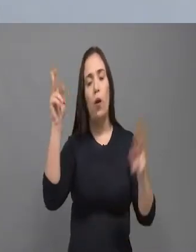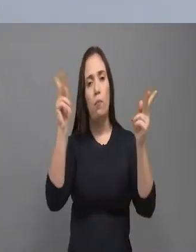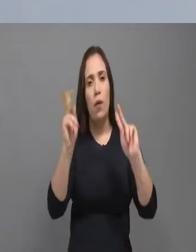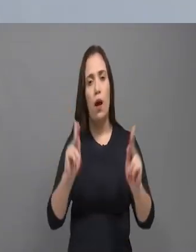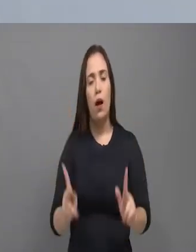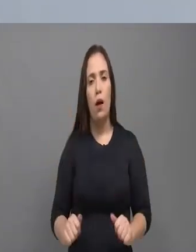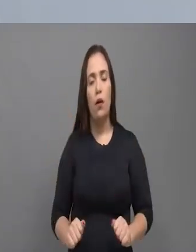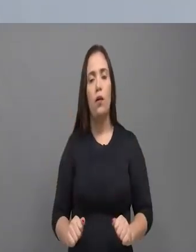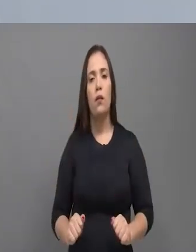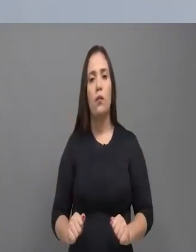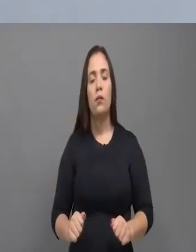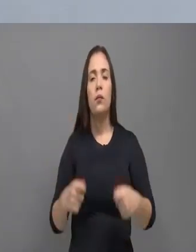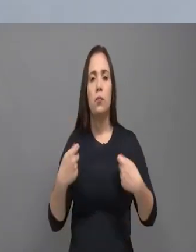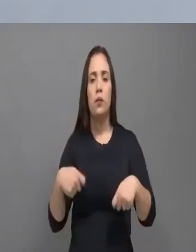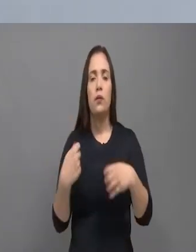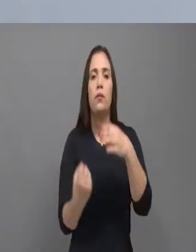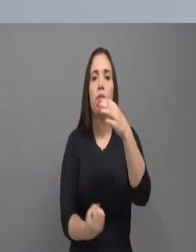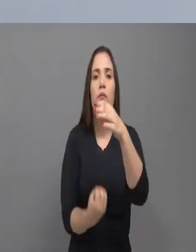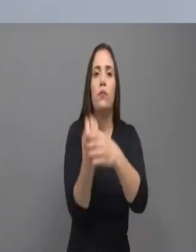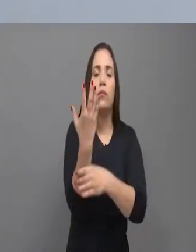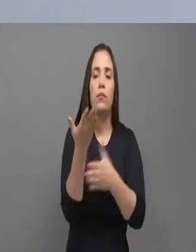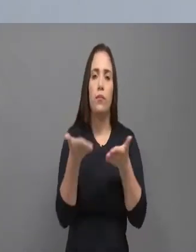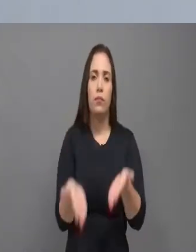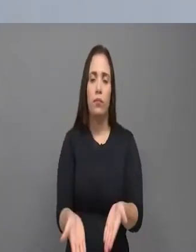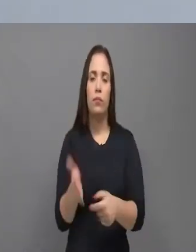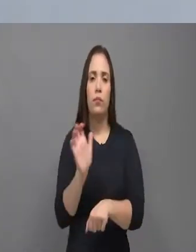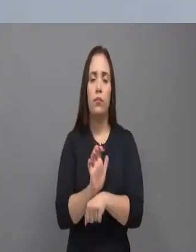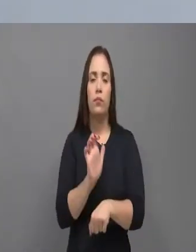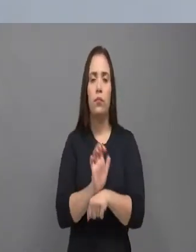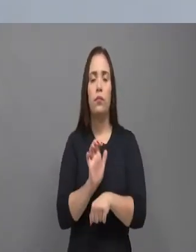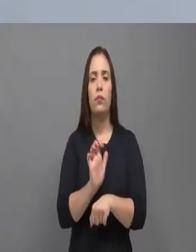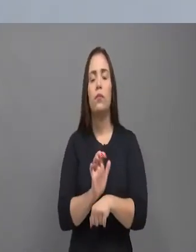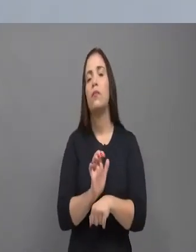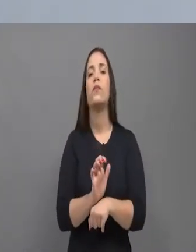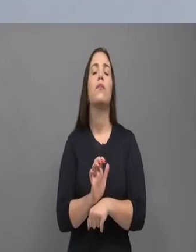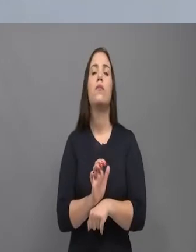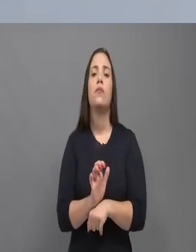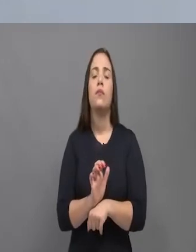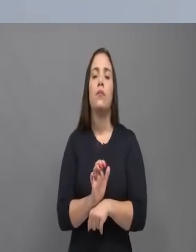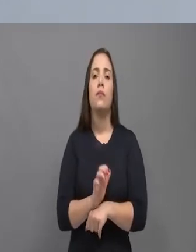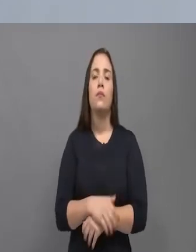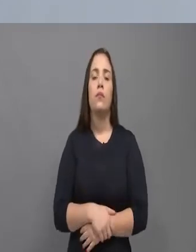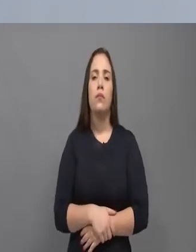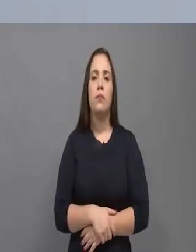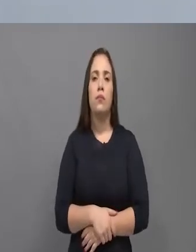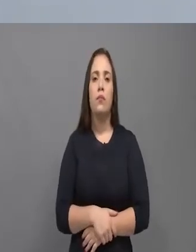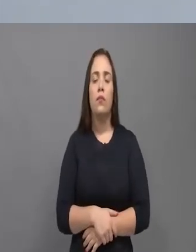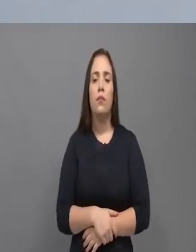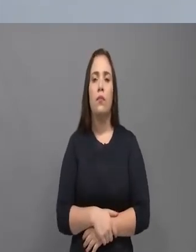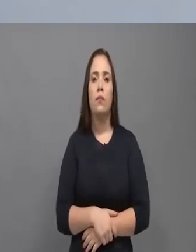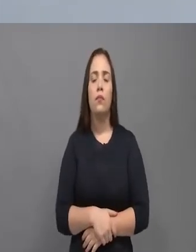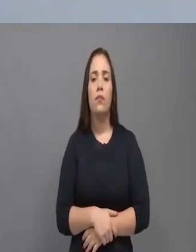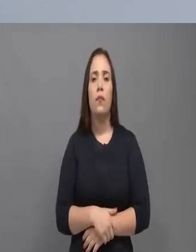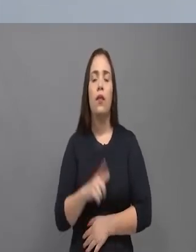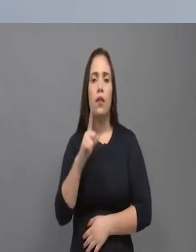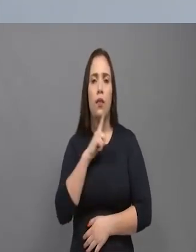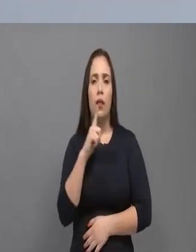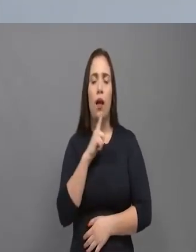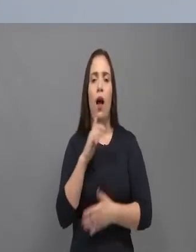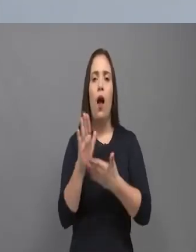atividades, né? Inclusive, o deputado Volta Cavalcante, ele instituiu um evento religioso aqui,